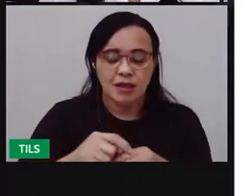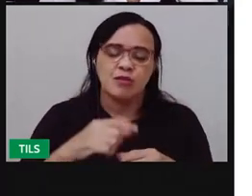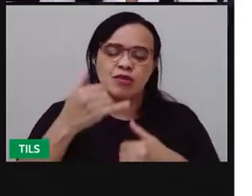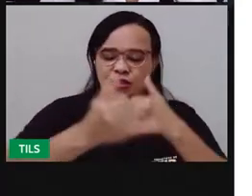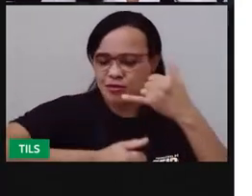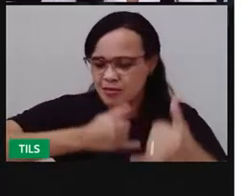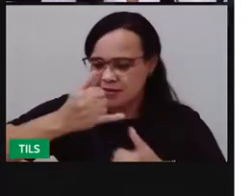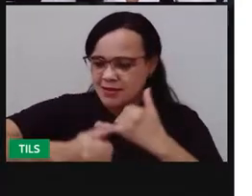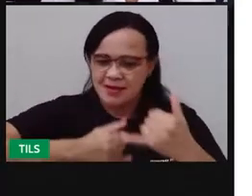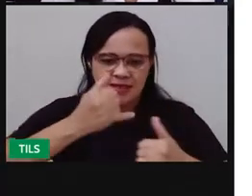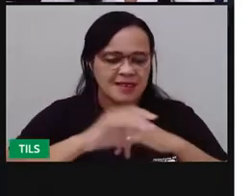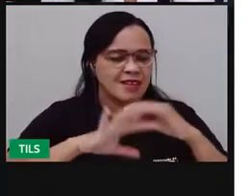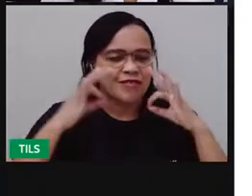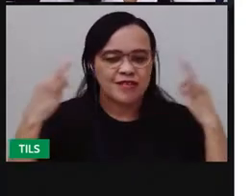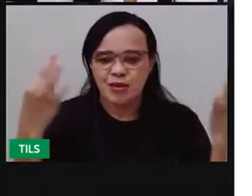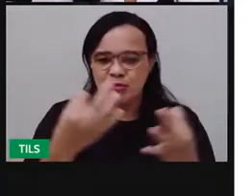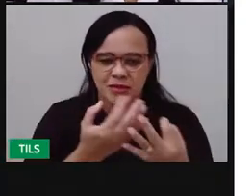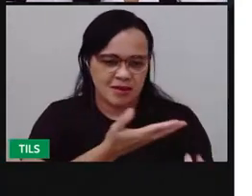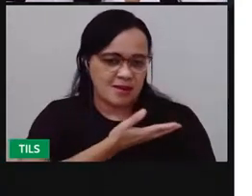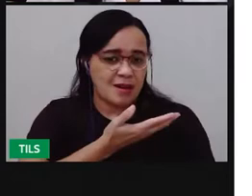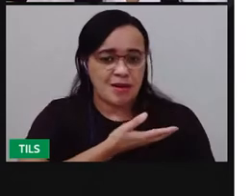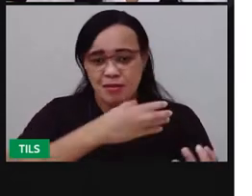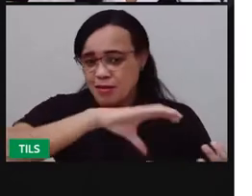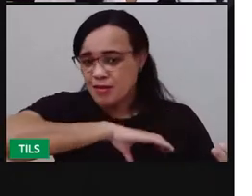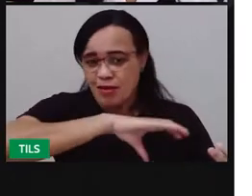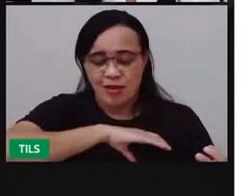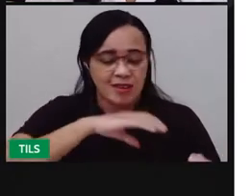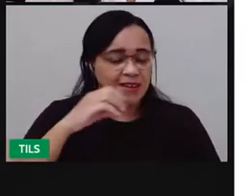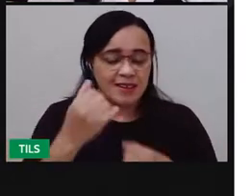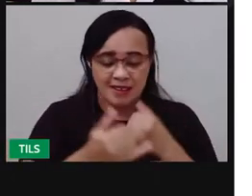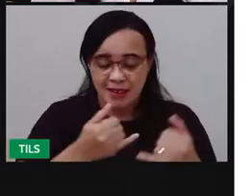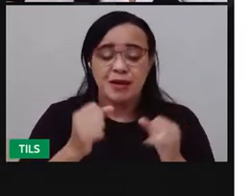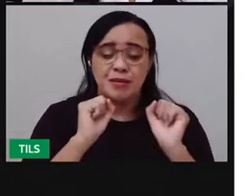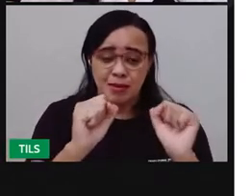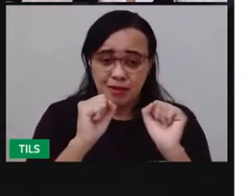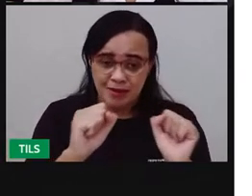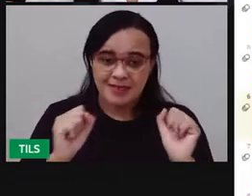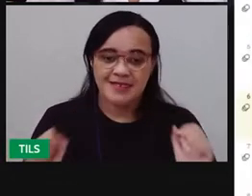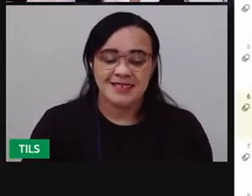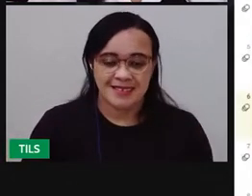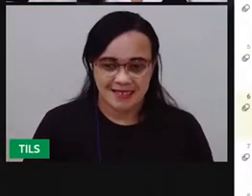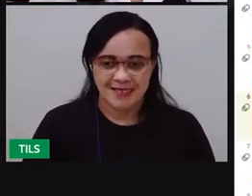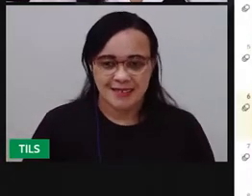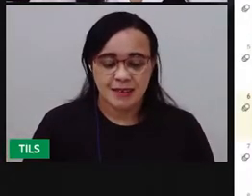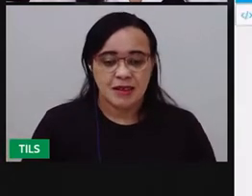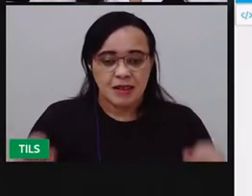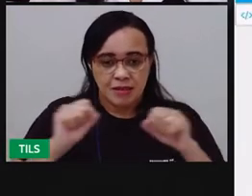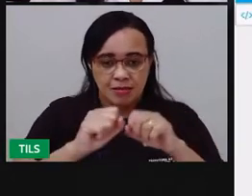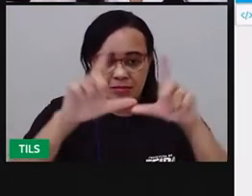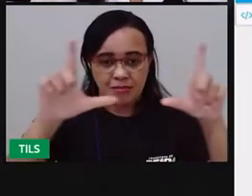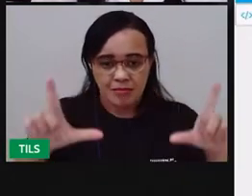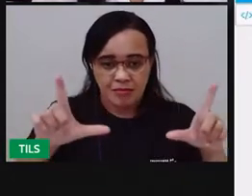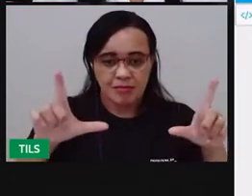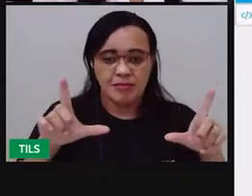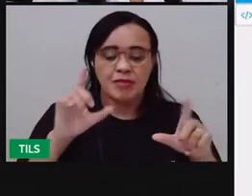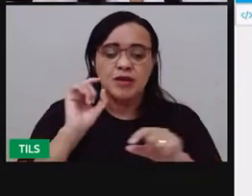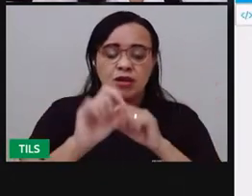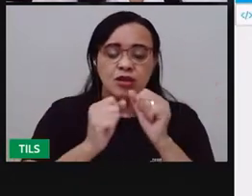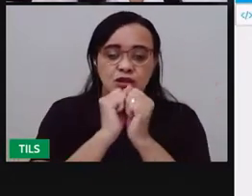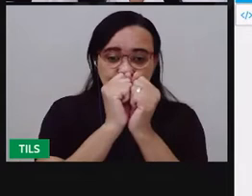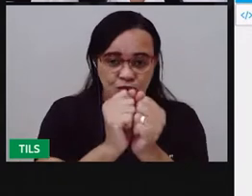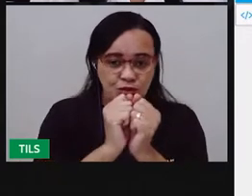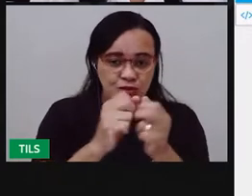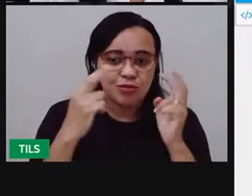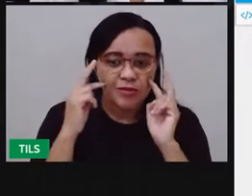colegas, com seus familiares. Aprendendo e se divertindo ao mesmo tempo. Mas eu já vou abrir ele aqui, junto com você.